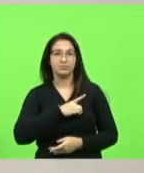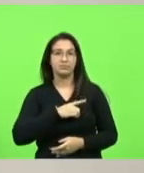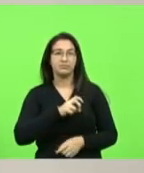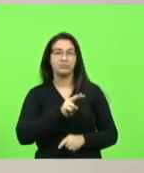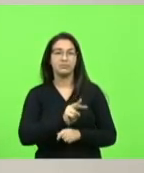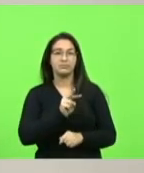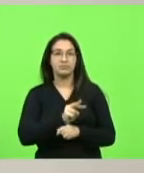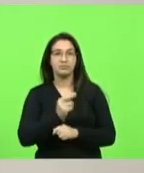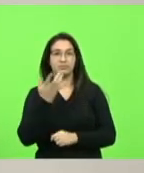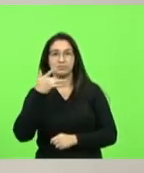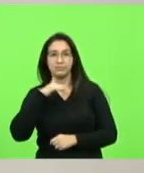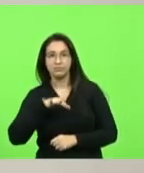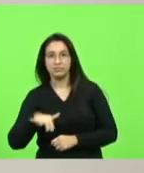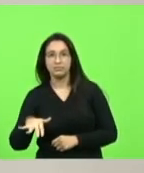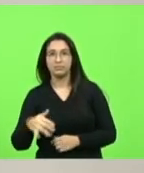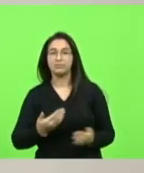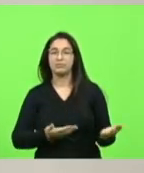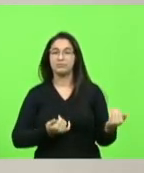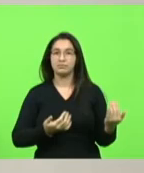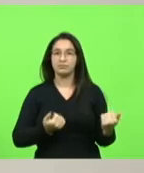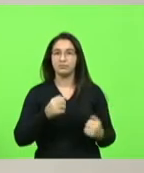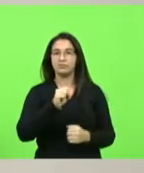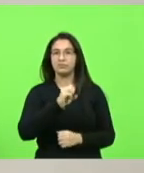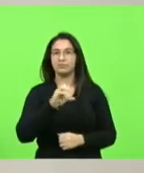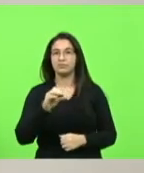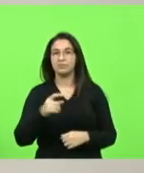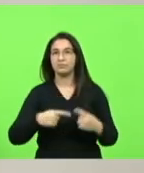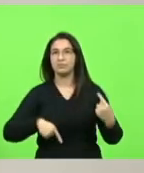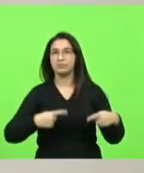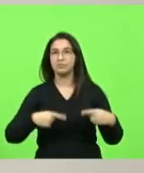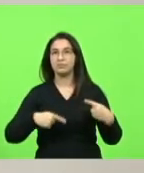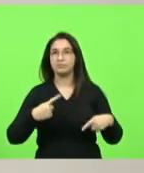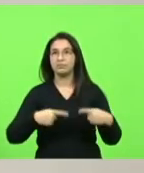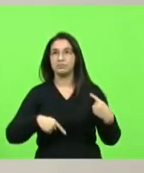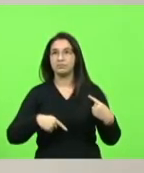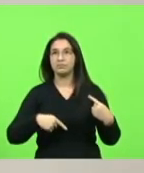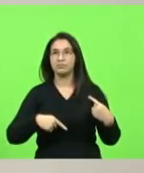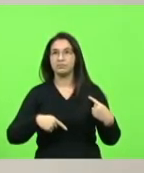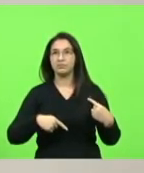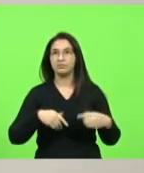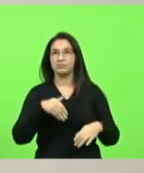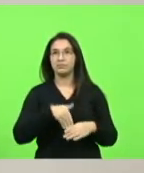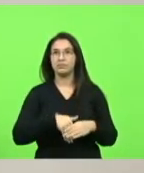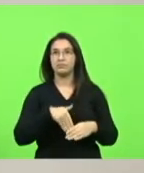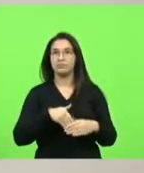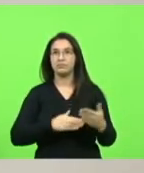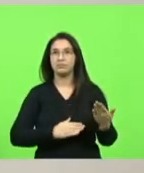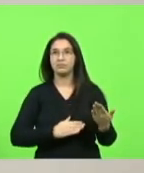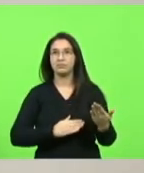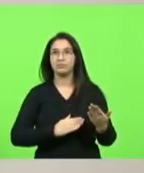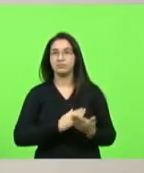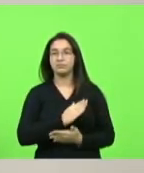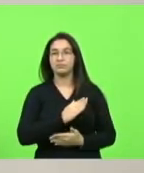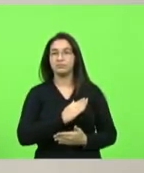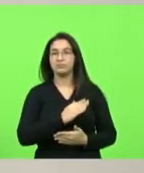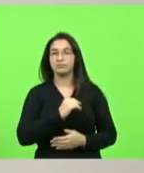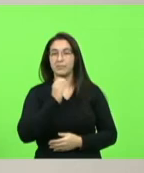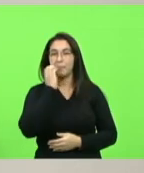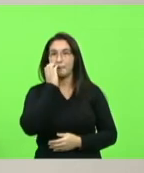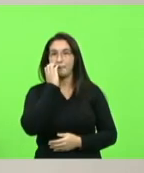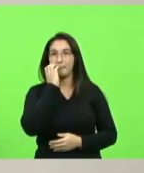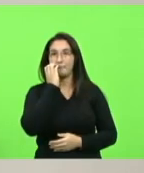e adolescentes do estado de santa catarina em discussão em votação aprovado